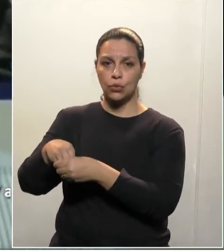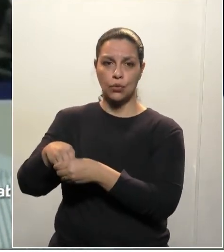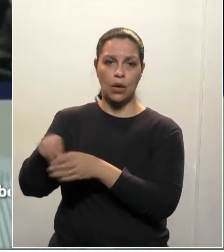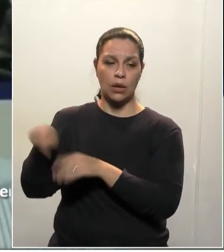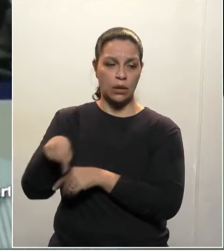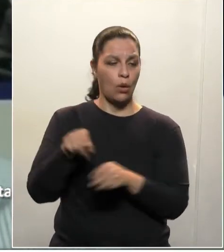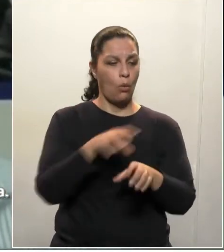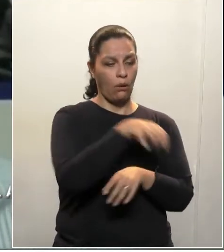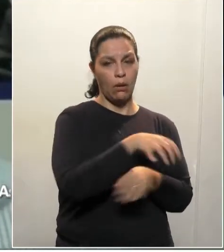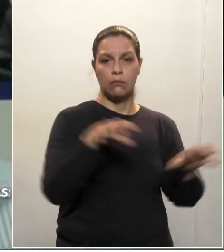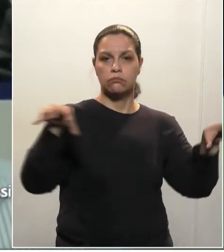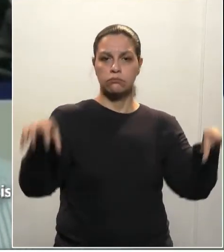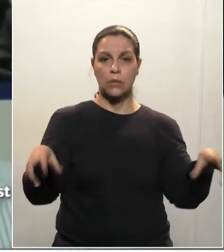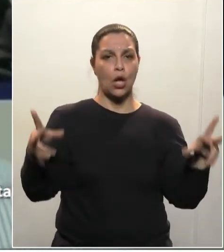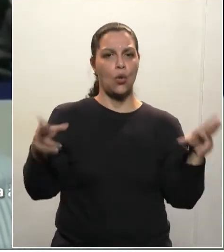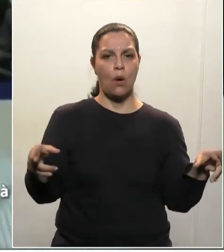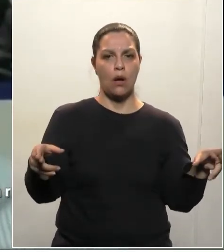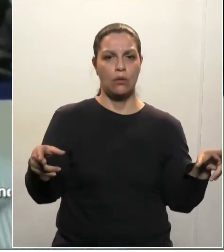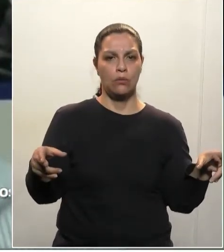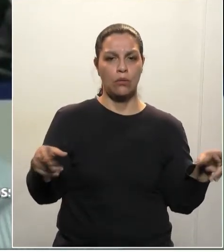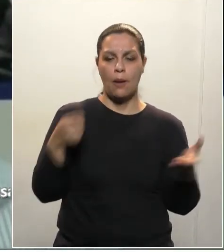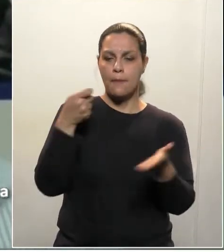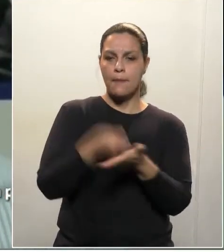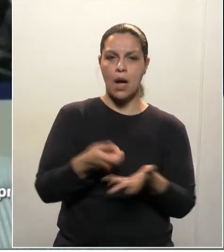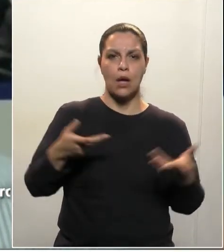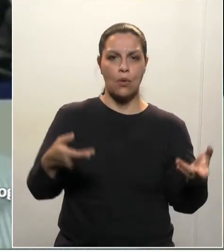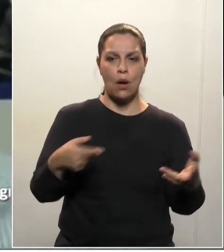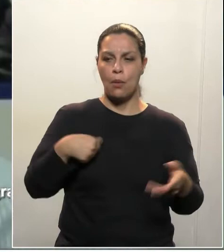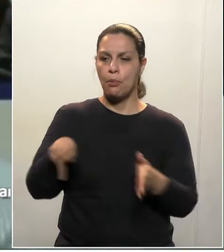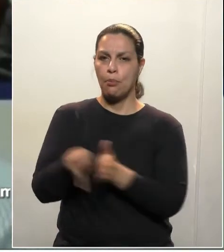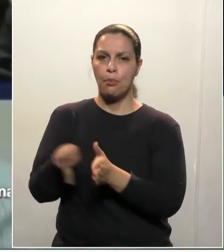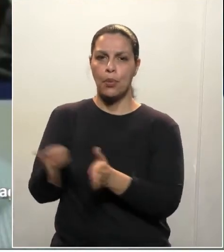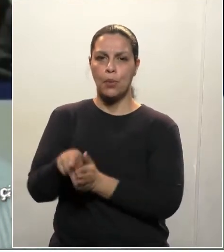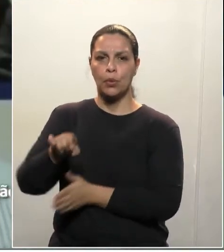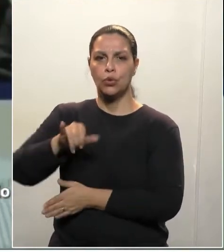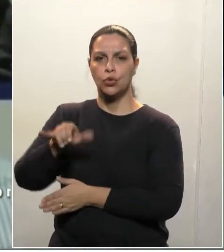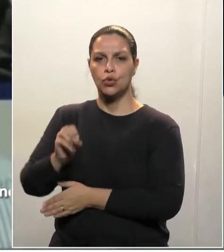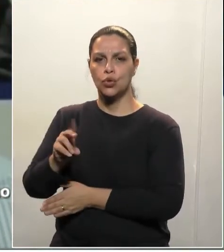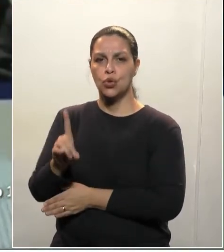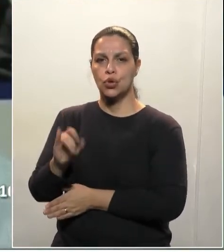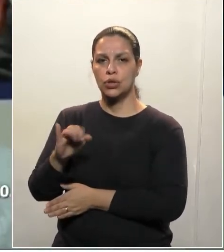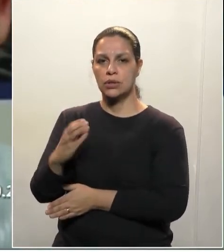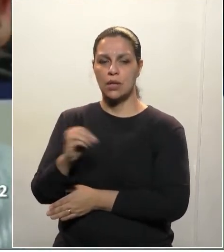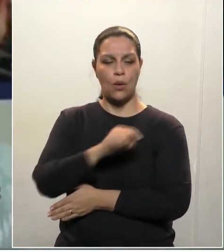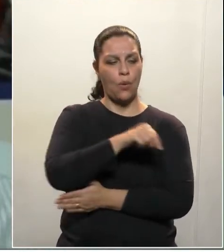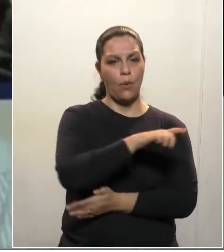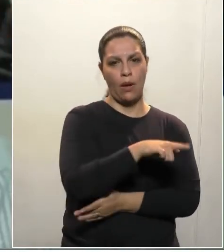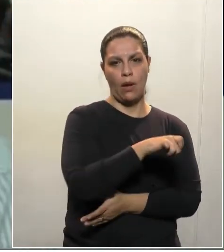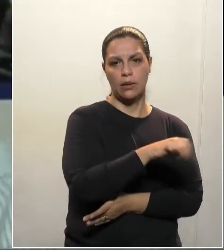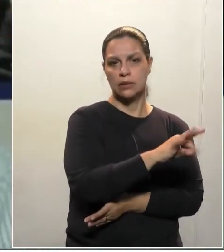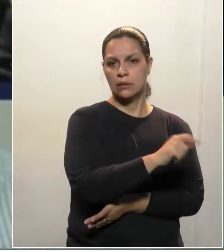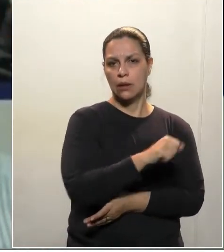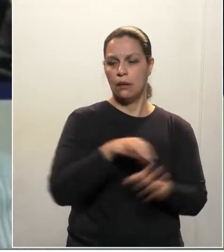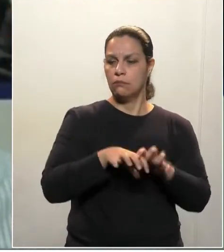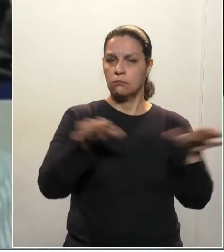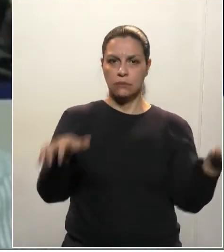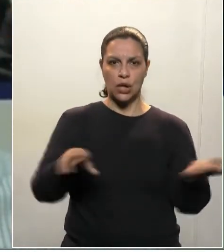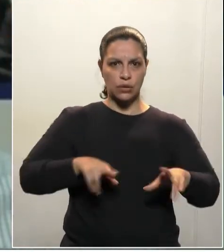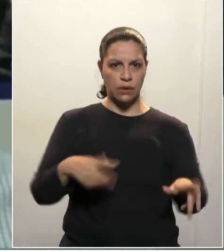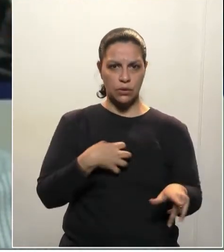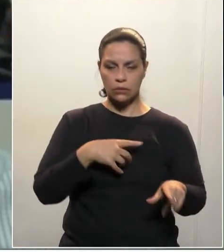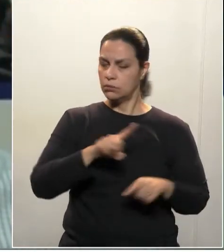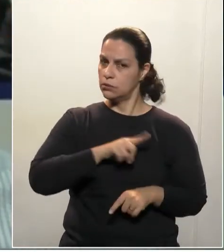nada com isso. Cartório é cartório. Mal sabem as pessoas se é cartório do foro extra ou do foro judicial e não merecem tratamentos